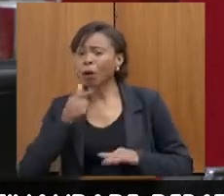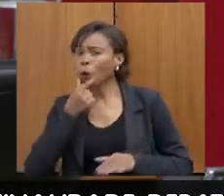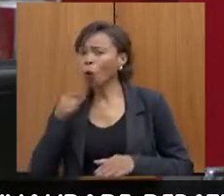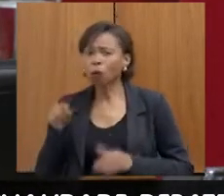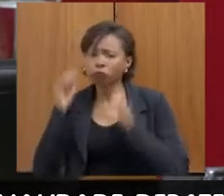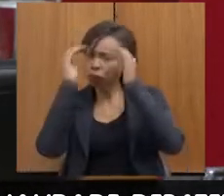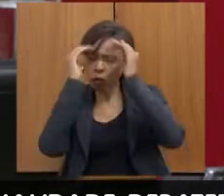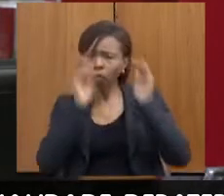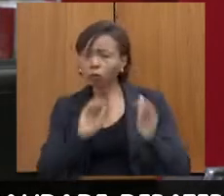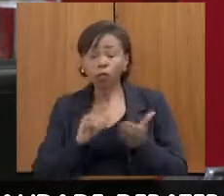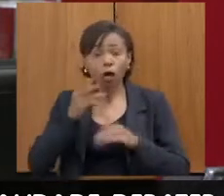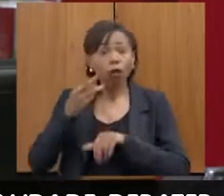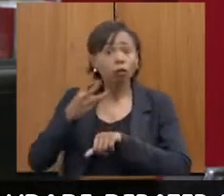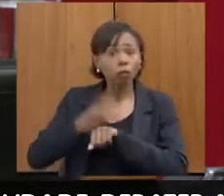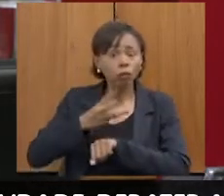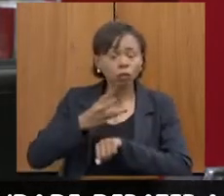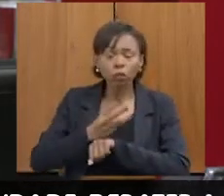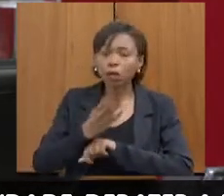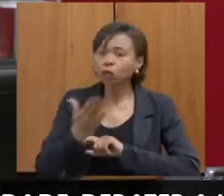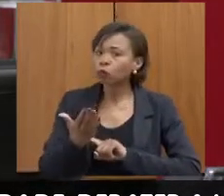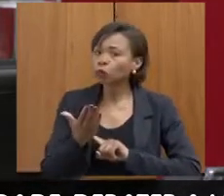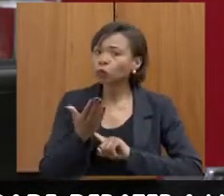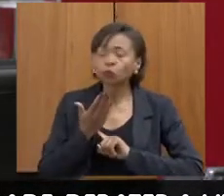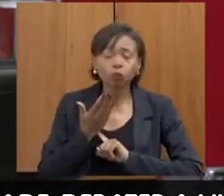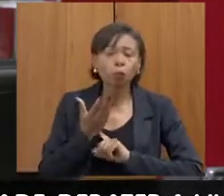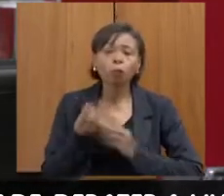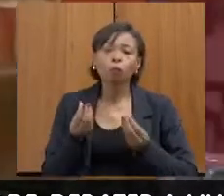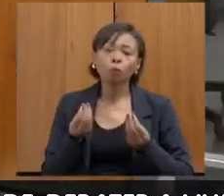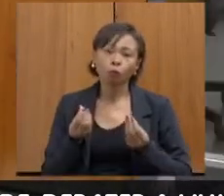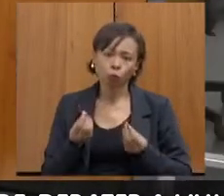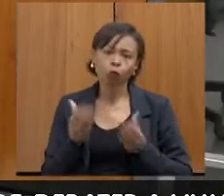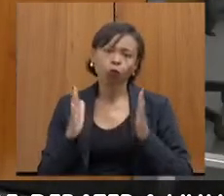ferramenta muito importante que a gente colocou lá no período da pandemia.